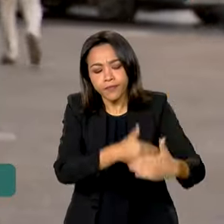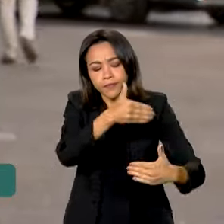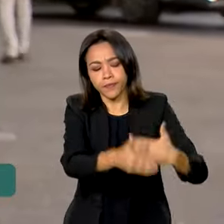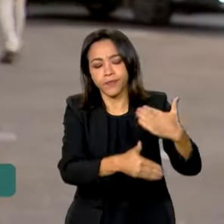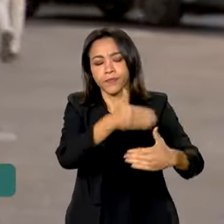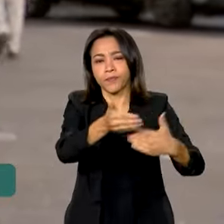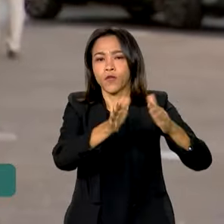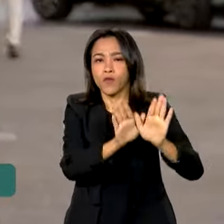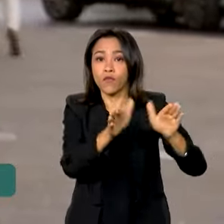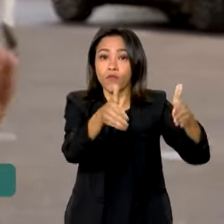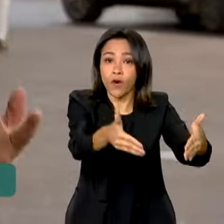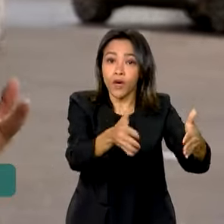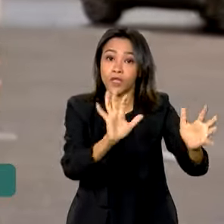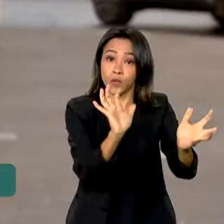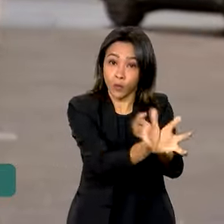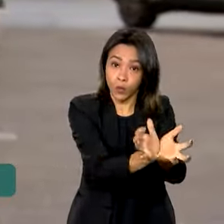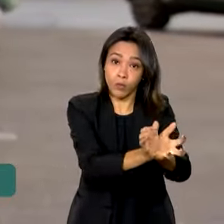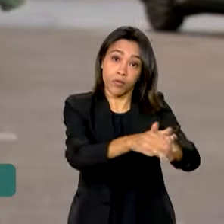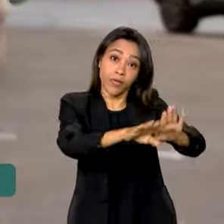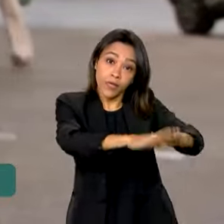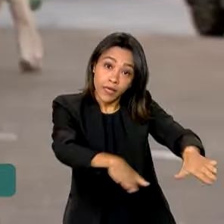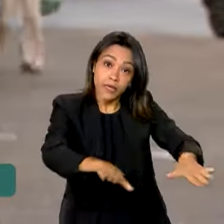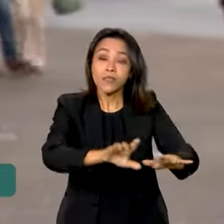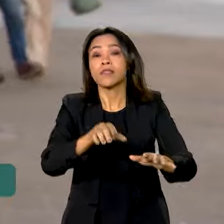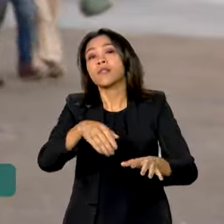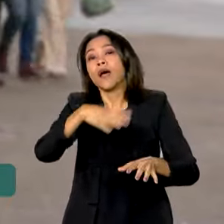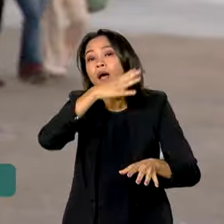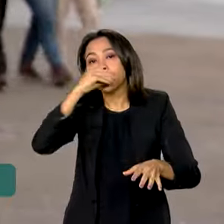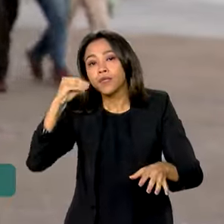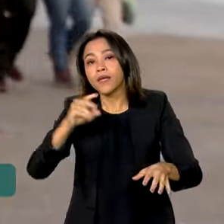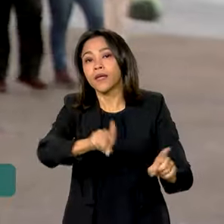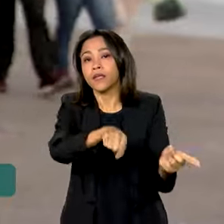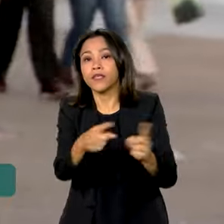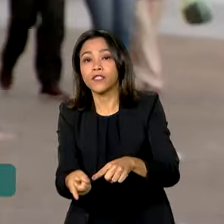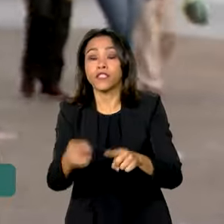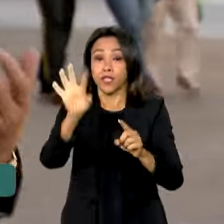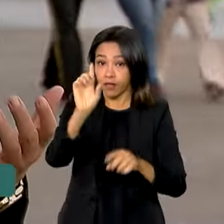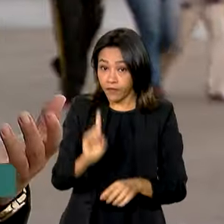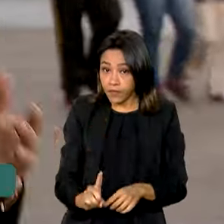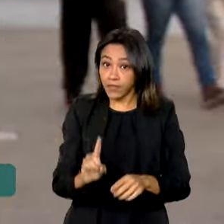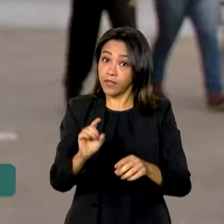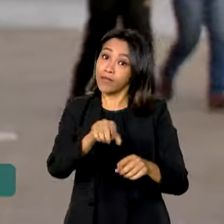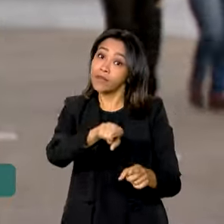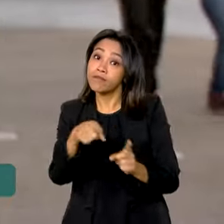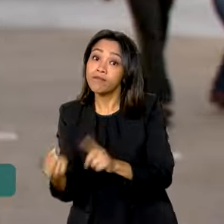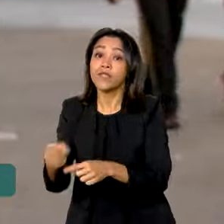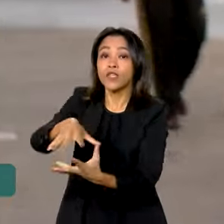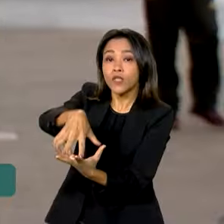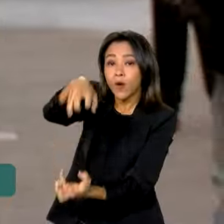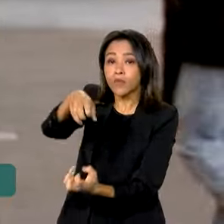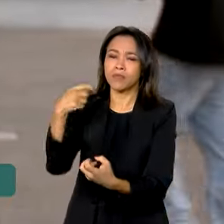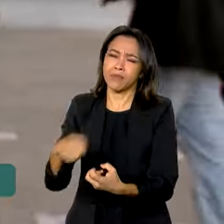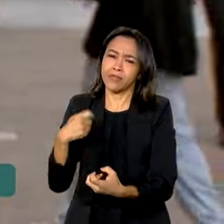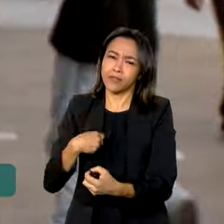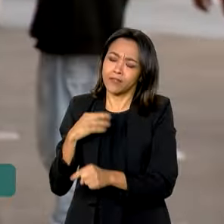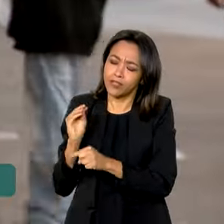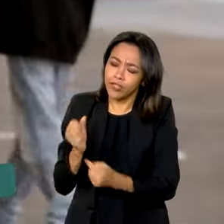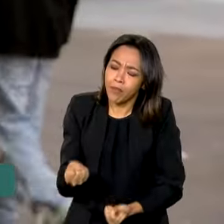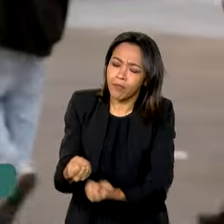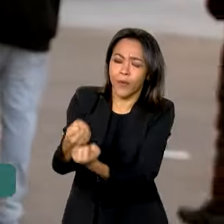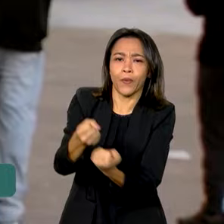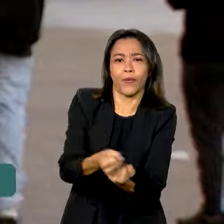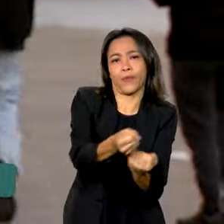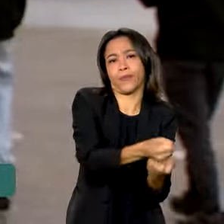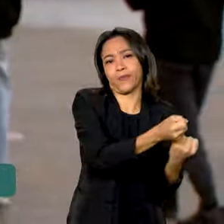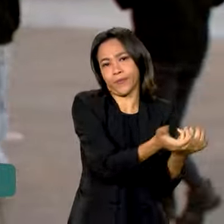públicos prioritários, como crianças e adolescentes, pessoas com deficiência ou idosas, que necessitem de apoio e trabalhadores